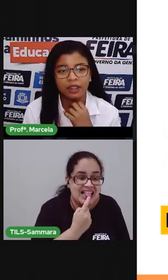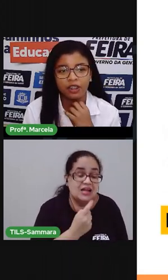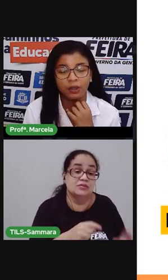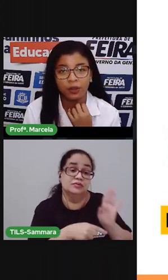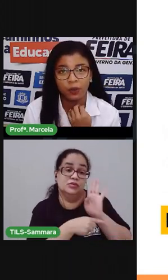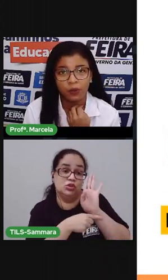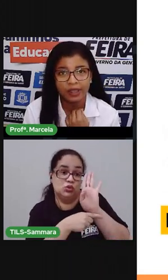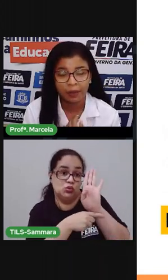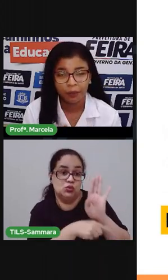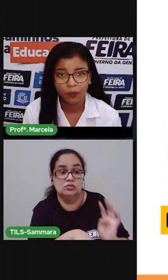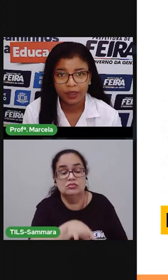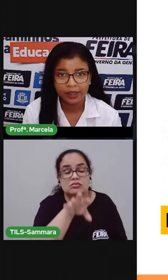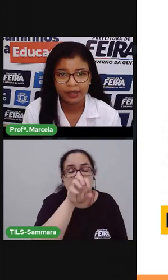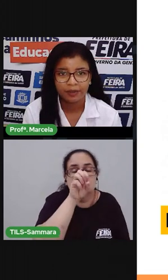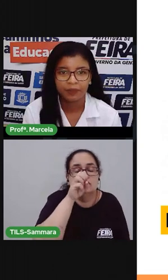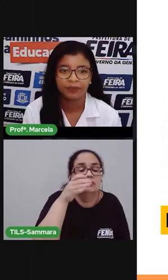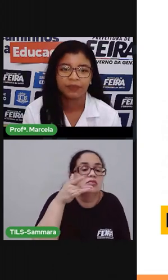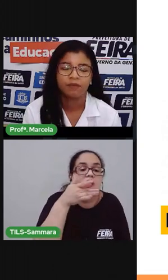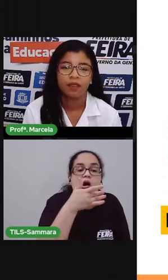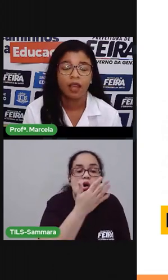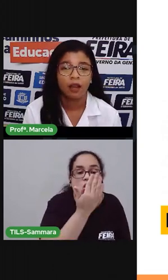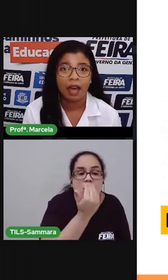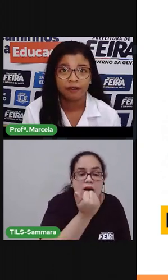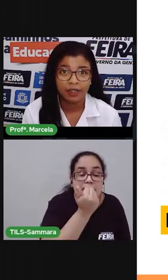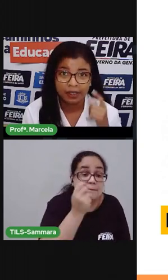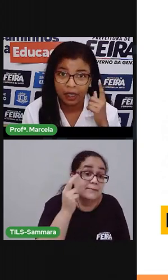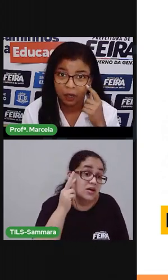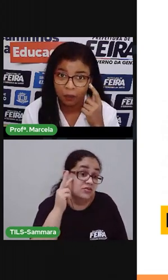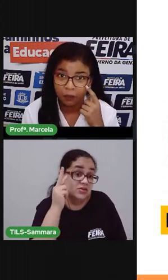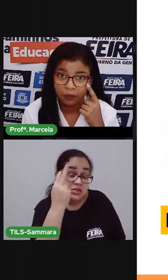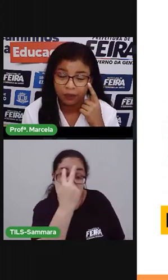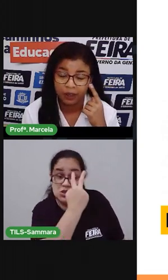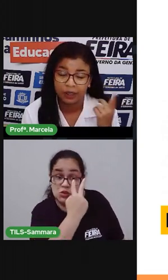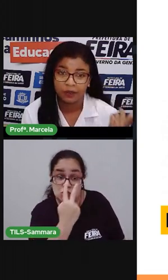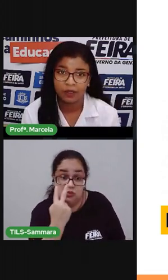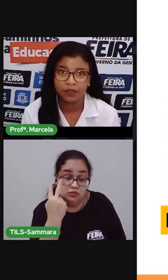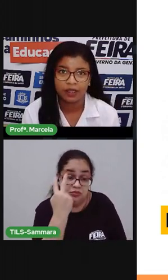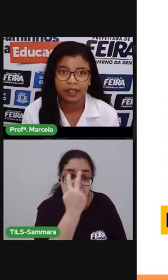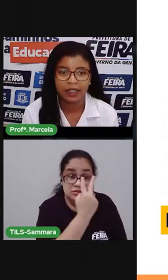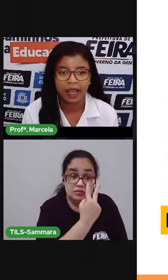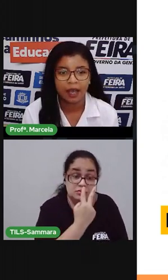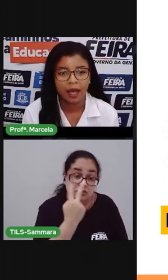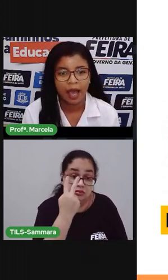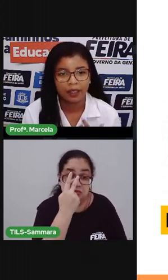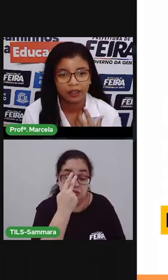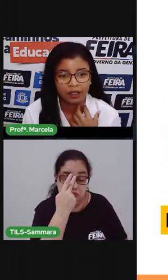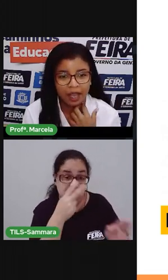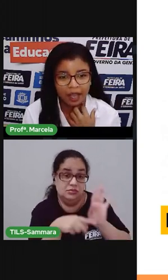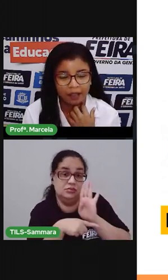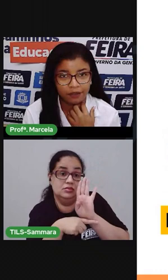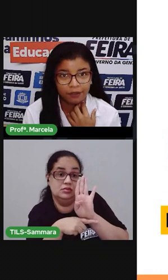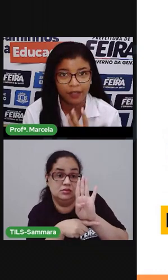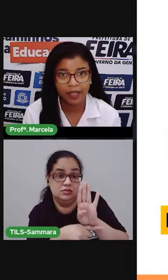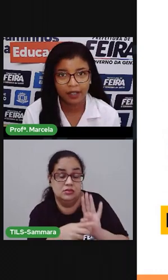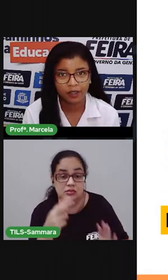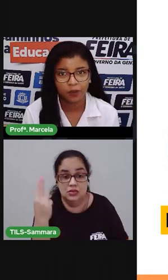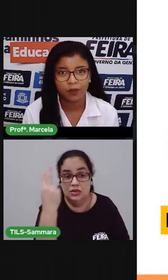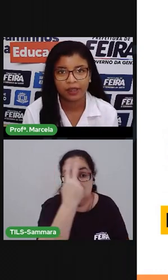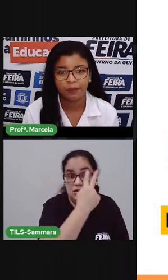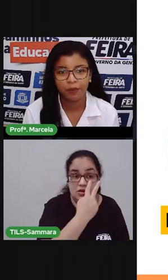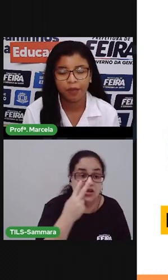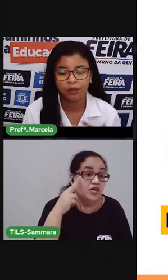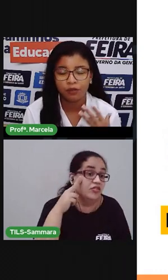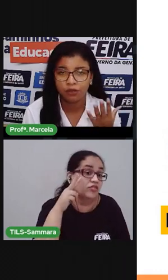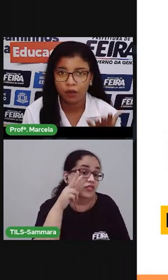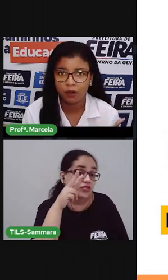ajuda a sentir os sabores. A visão, que nos auxilia a ver as